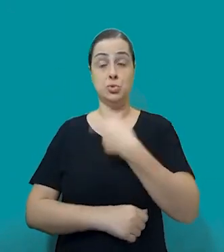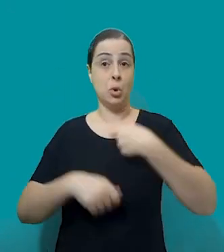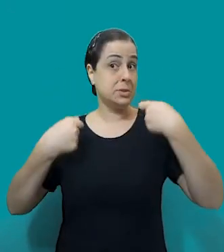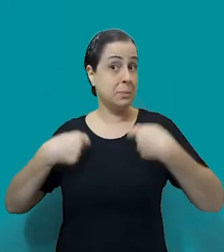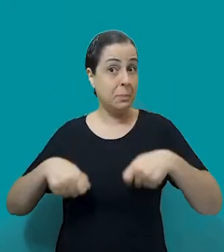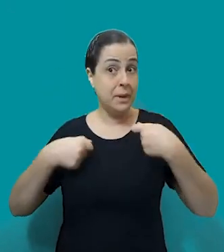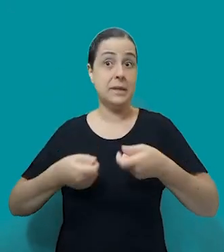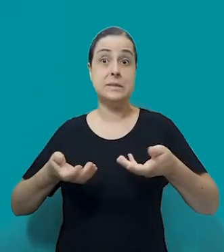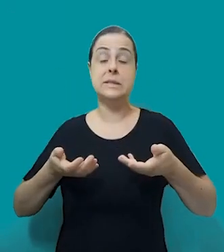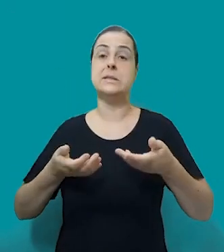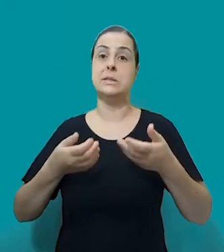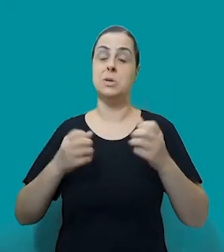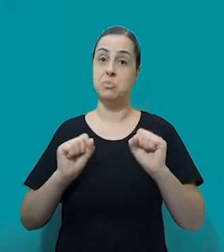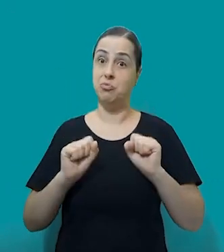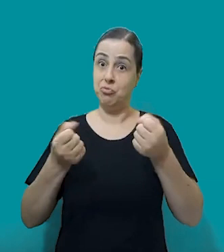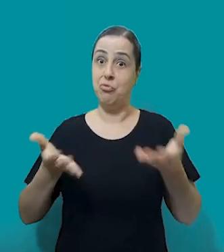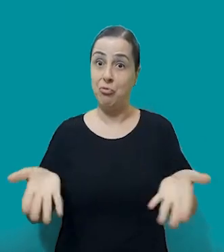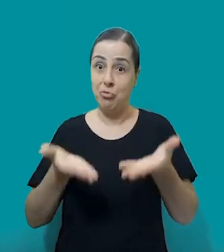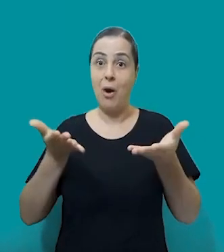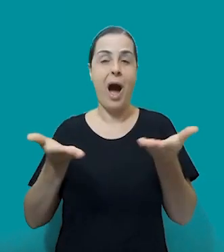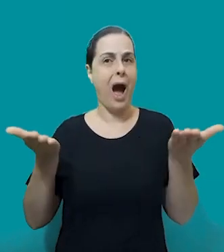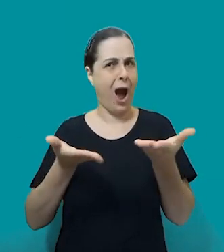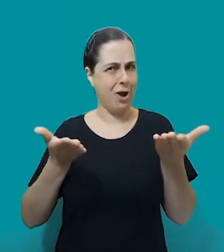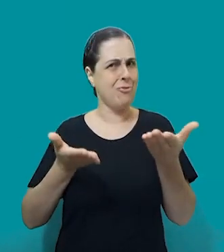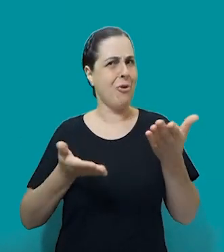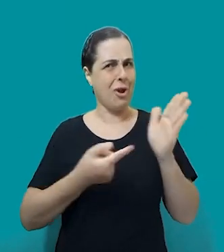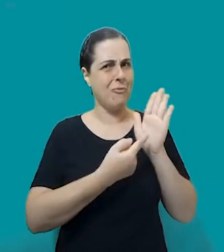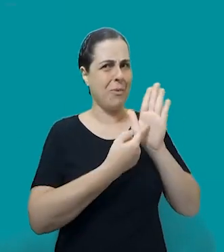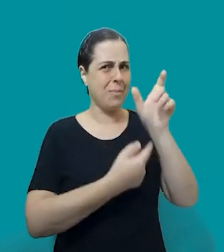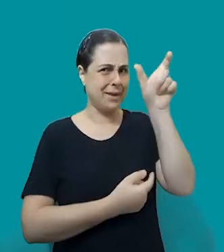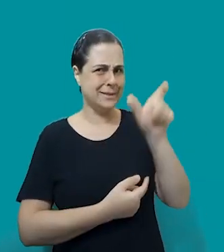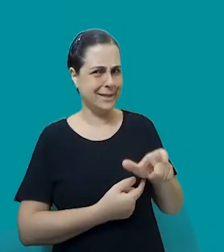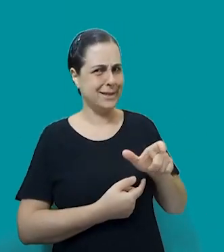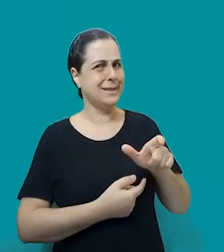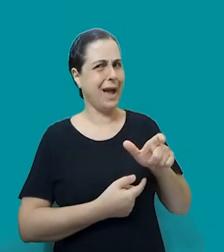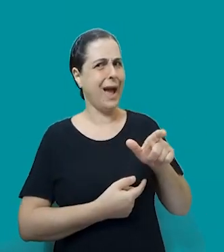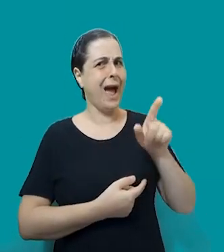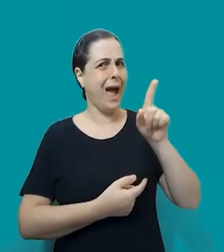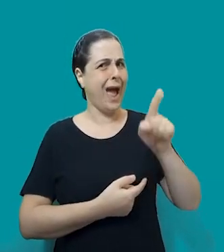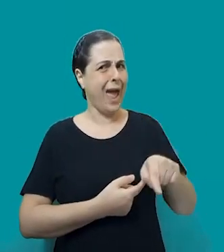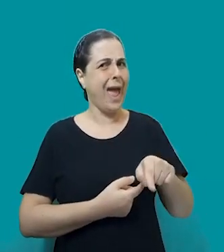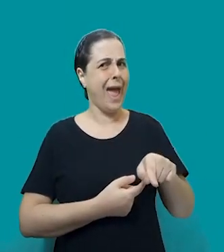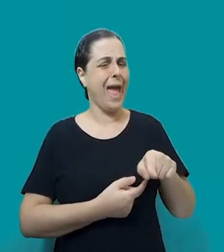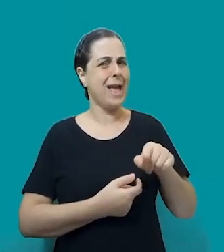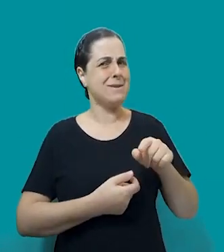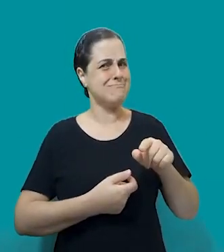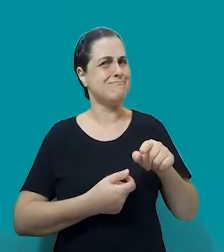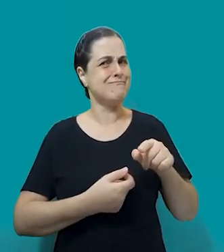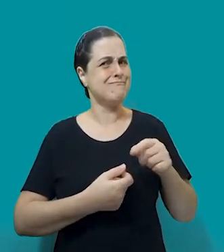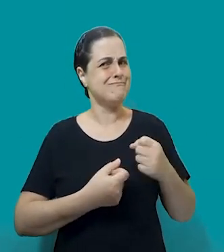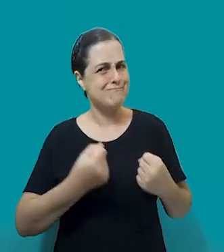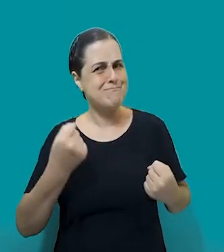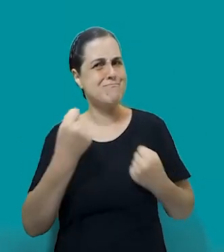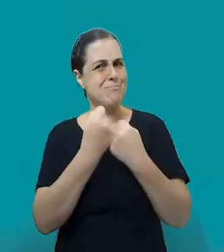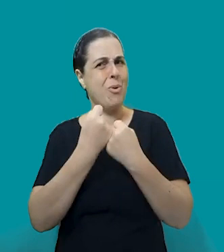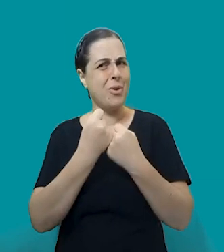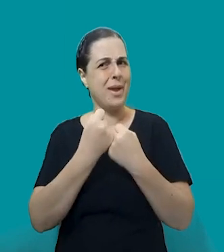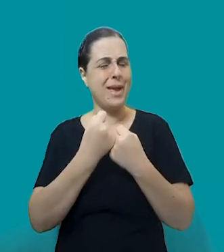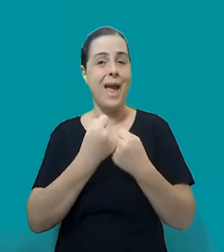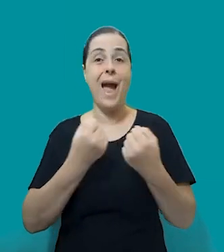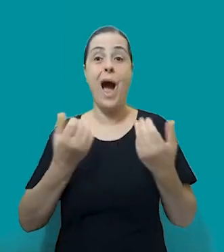Vou apresentar a nossa grande parceira de longas datas, a doutora Nathalie Malveiro, hoje está como